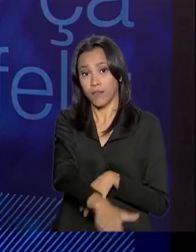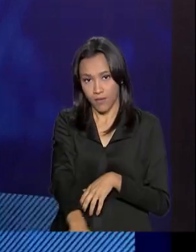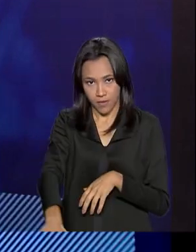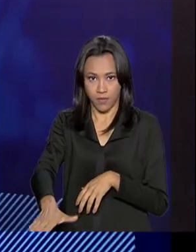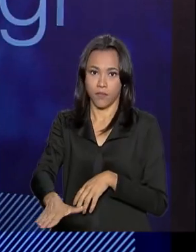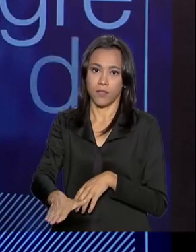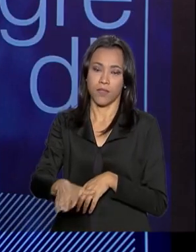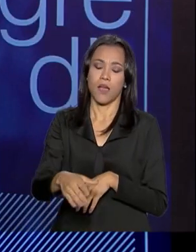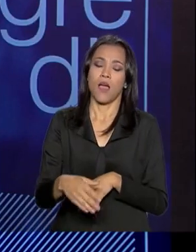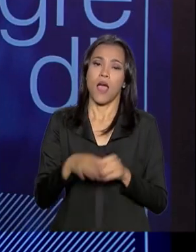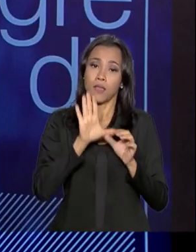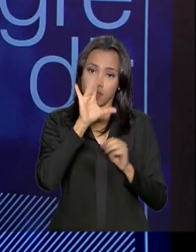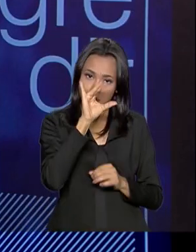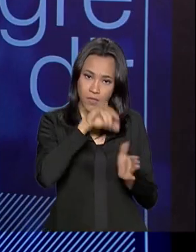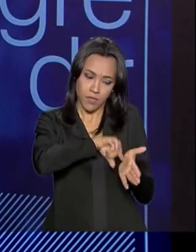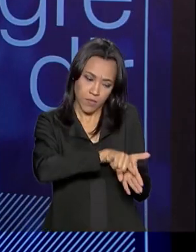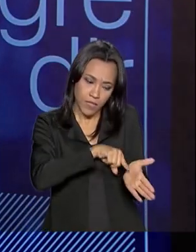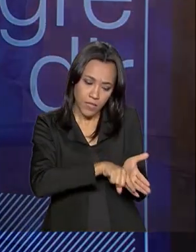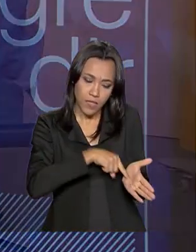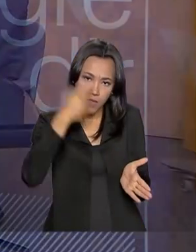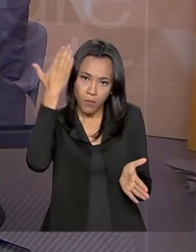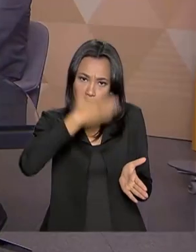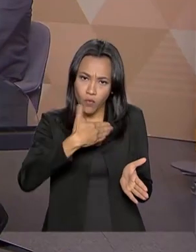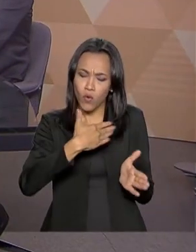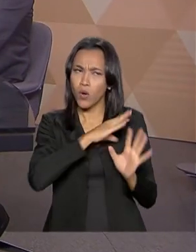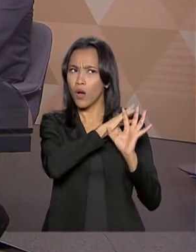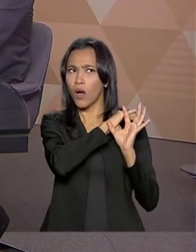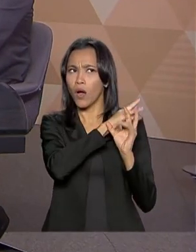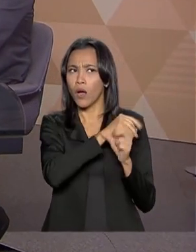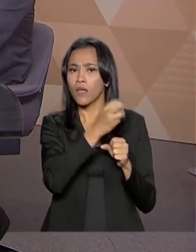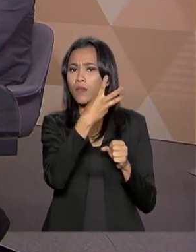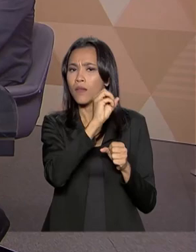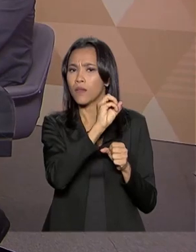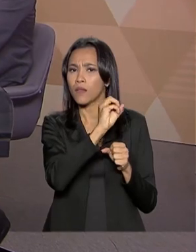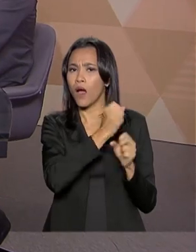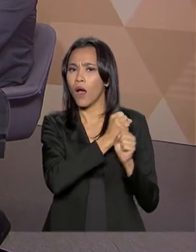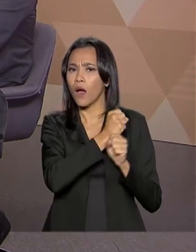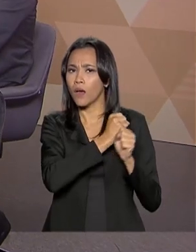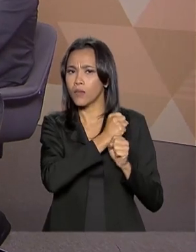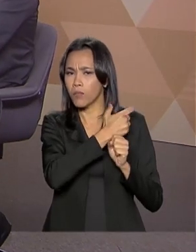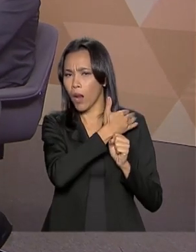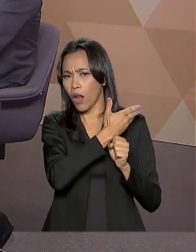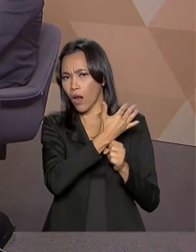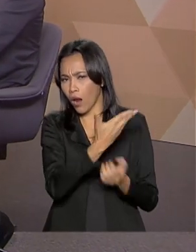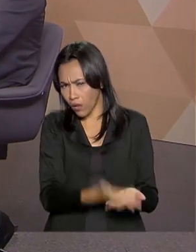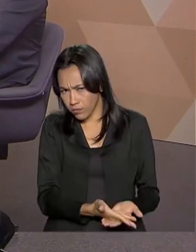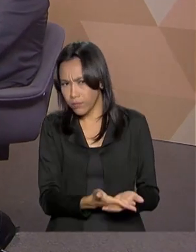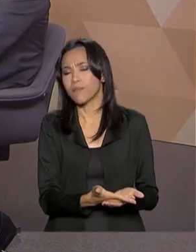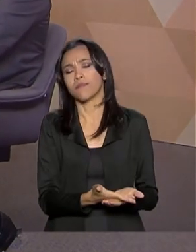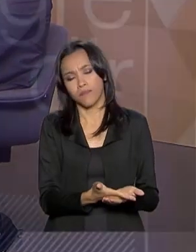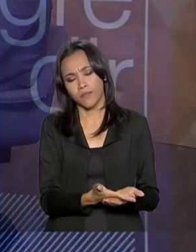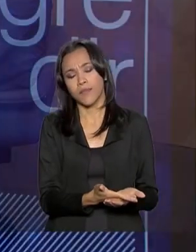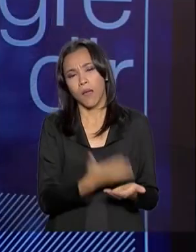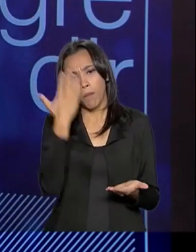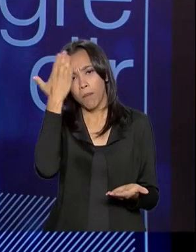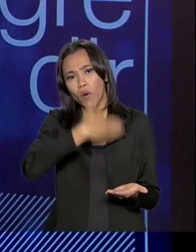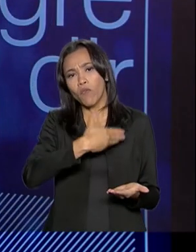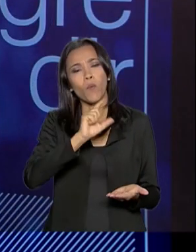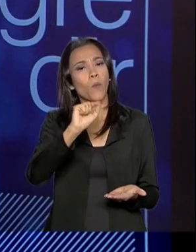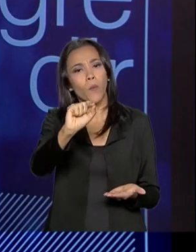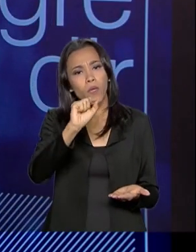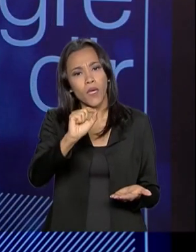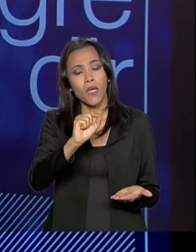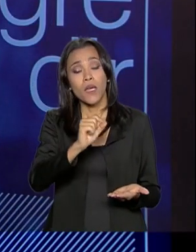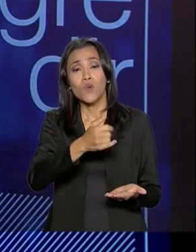mostrou que nos últimos 30 anos, que nesses últimos 30 anos, ela mostrou que os